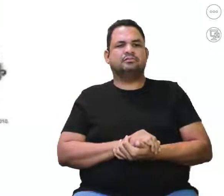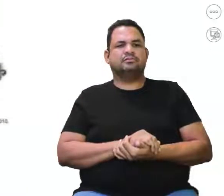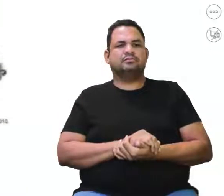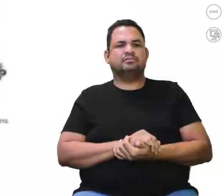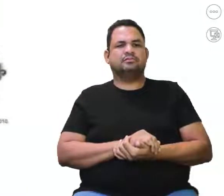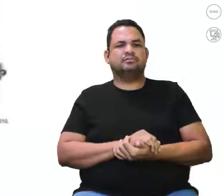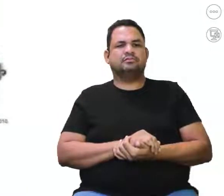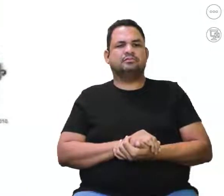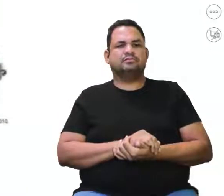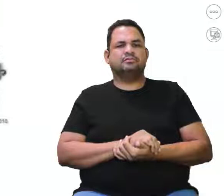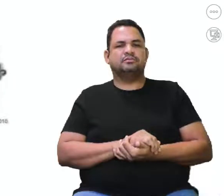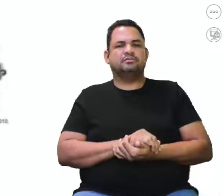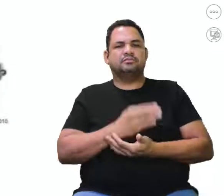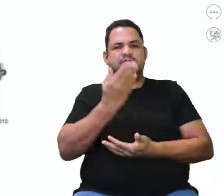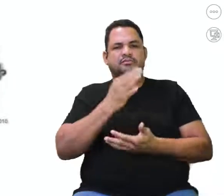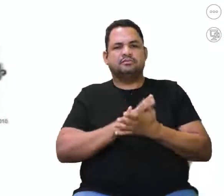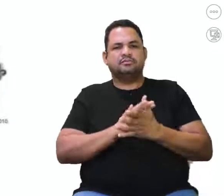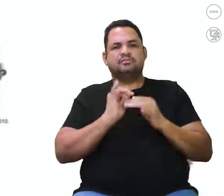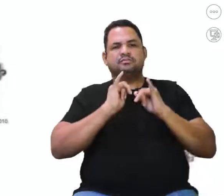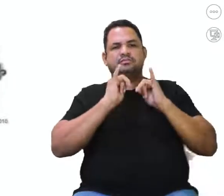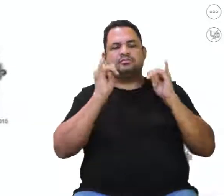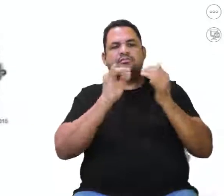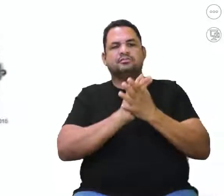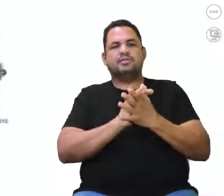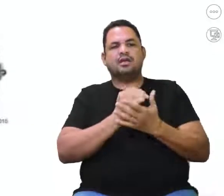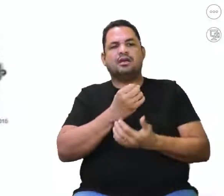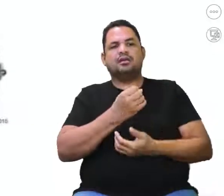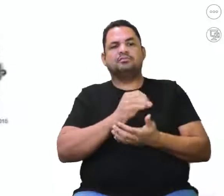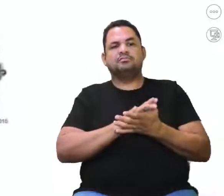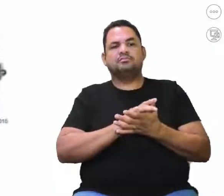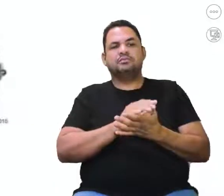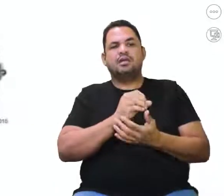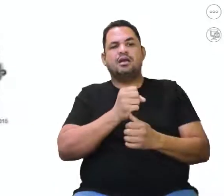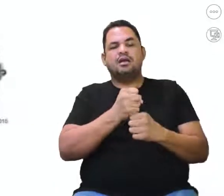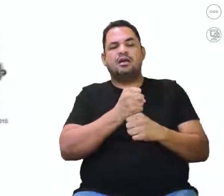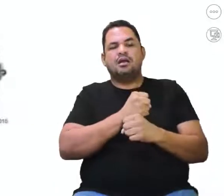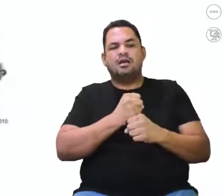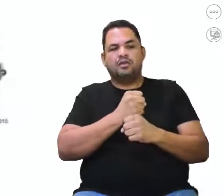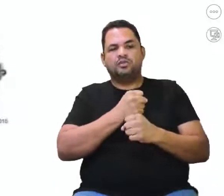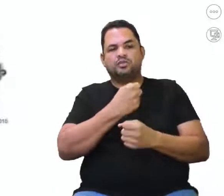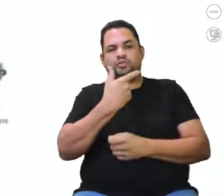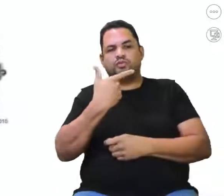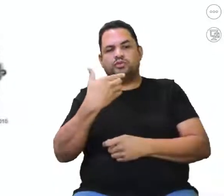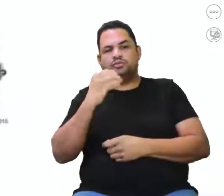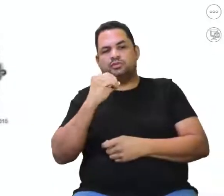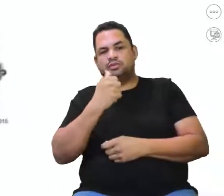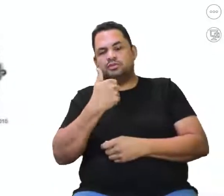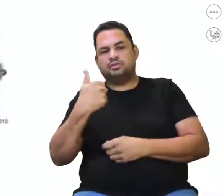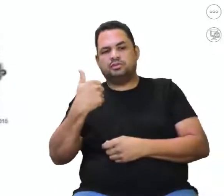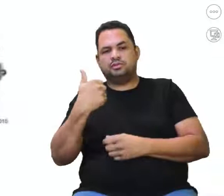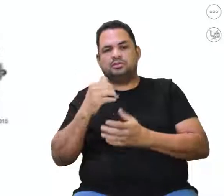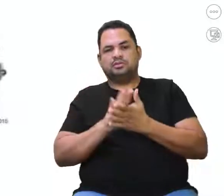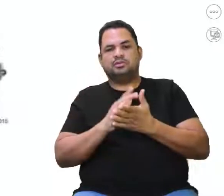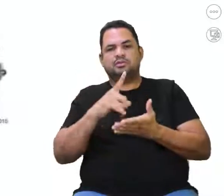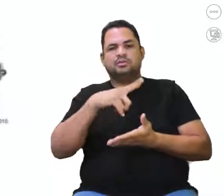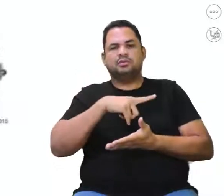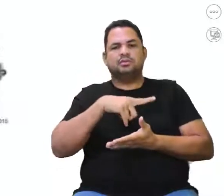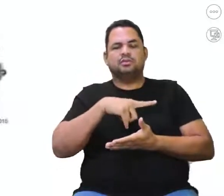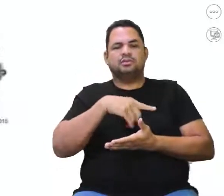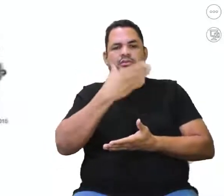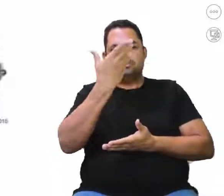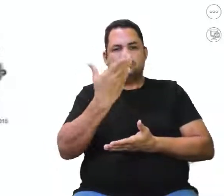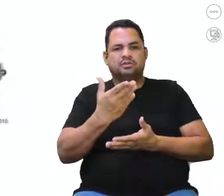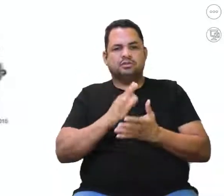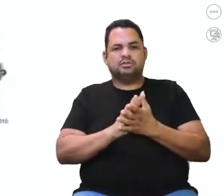nossa questão ENEM. O enunciado dela é uma questão de 2011, uma questão bem antiga, né? Mas que trouxe aí a